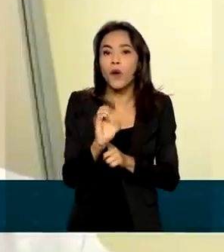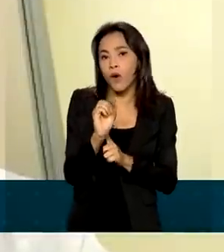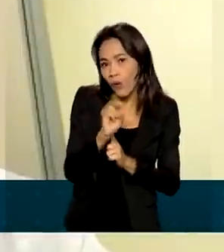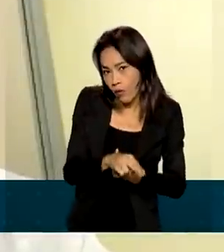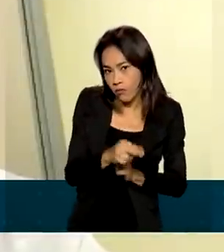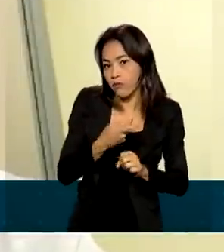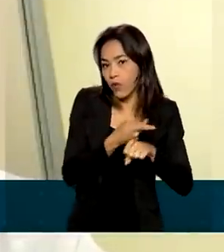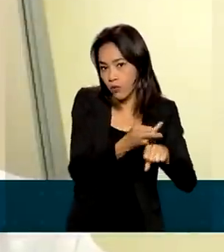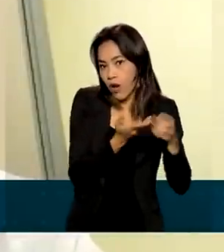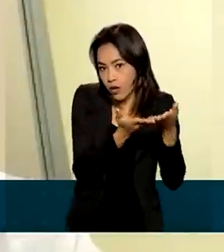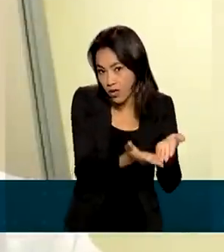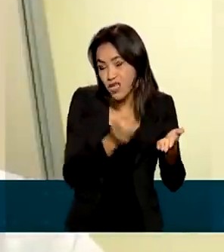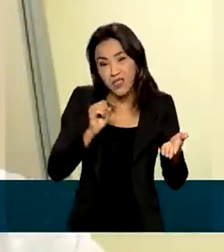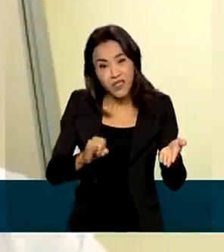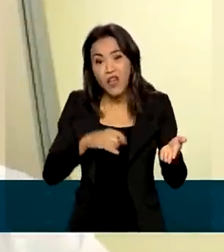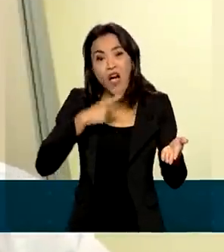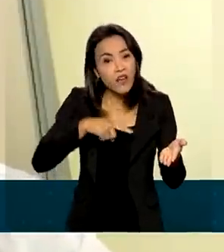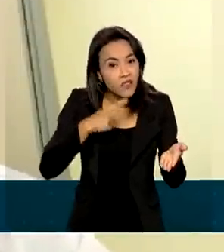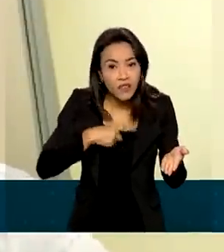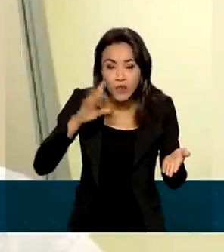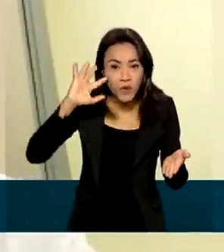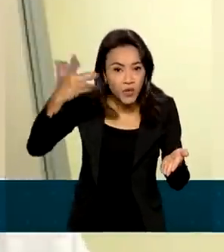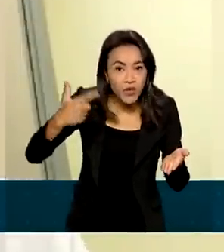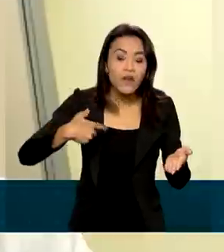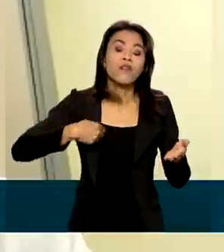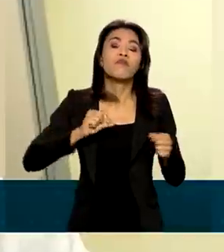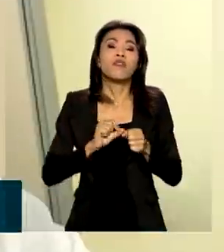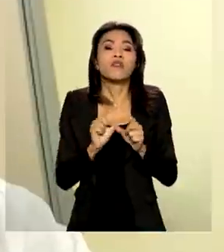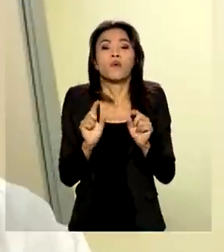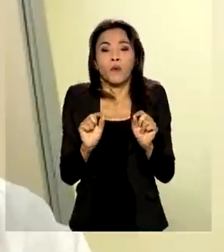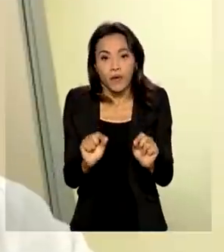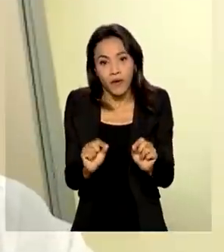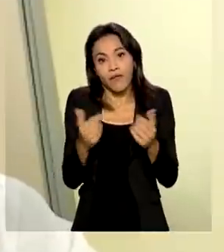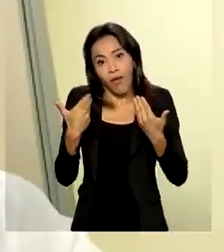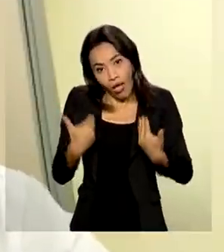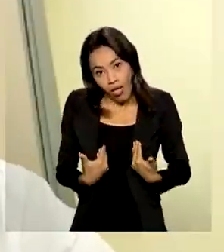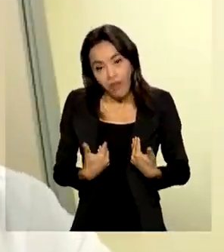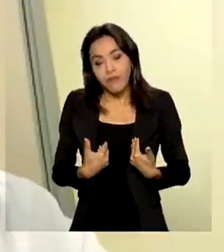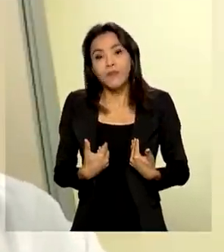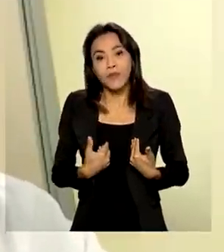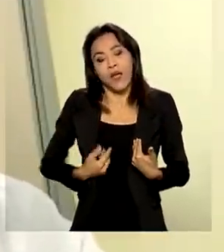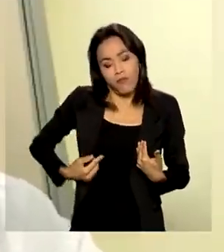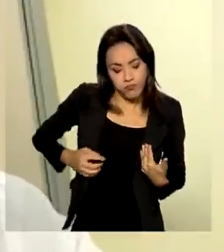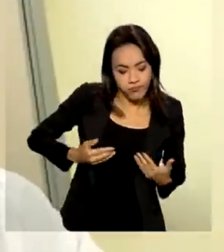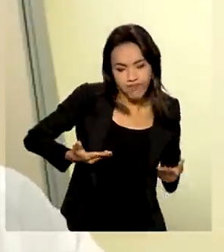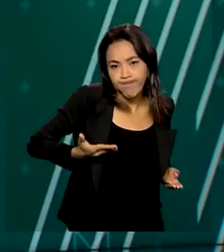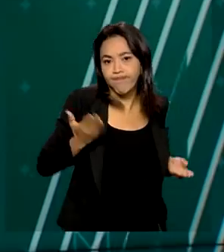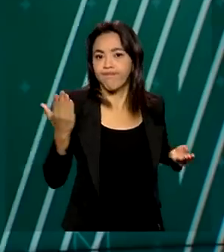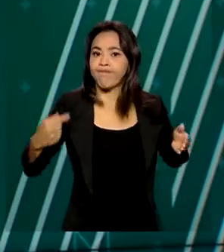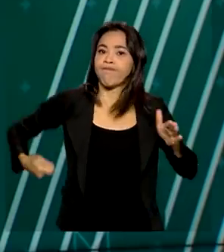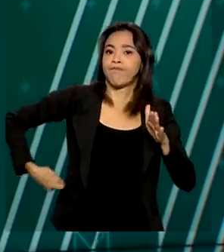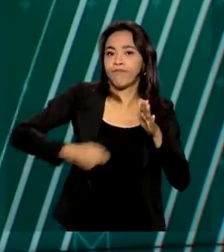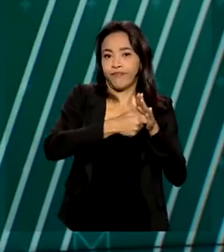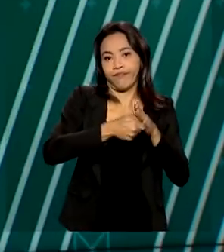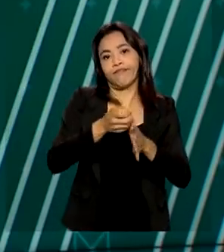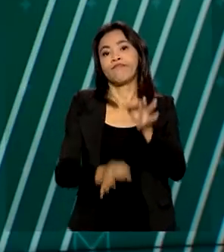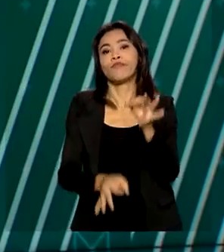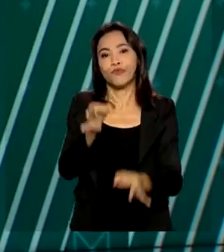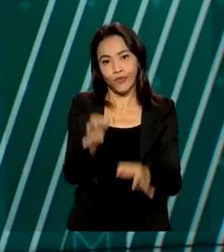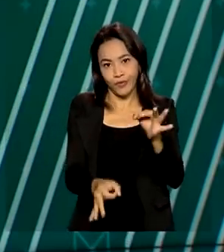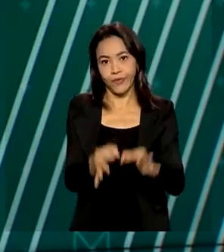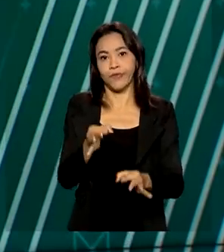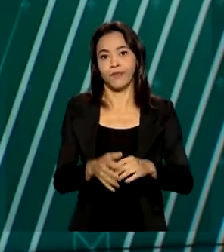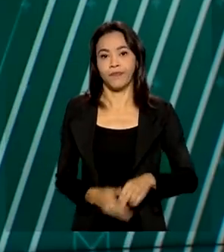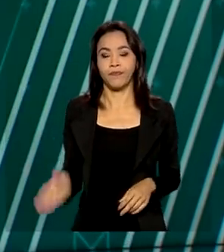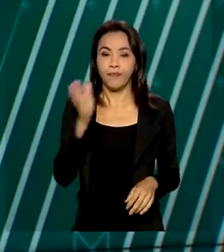o problema não for resolvido, aí a única solução que restará ao consumidor é judicializar a demanda. Em nota,